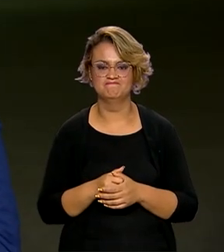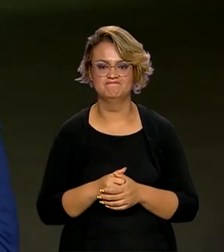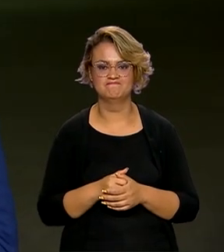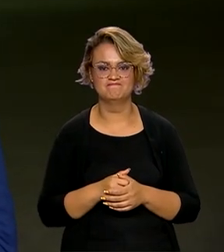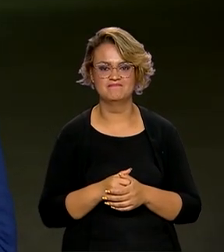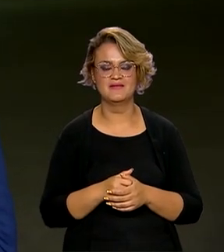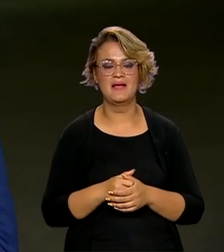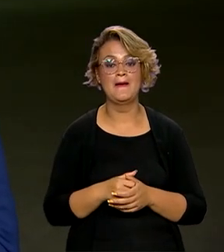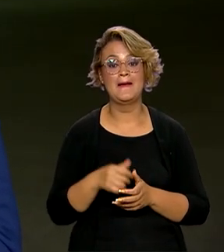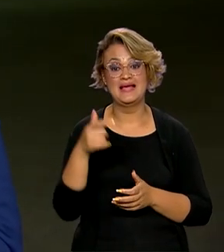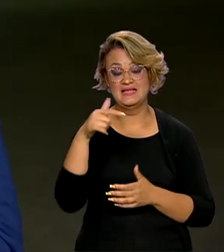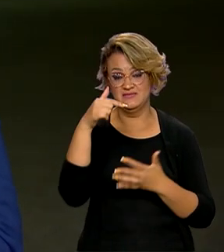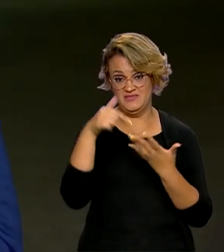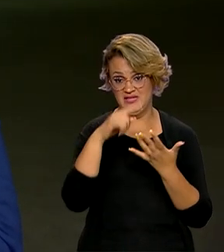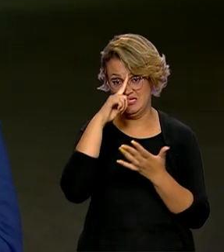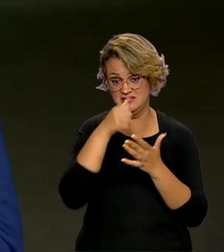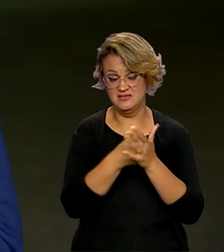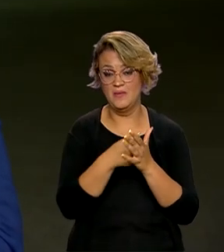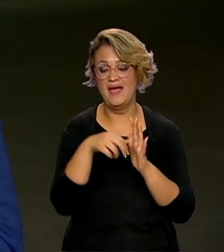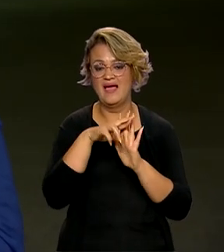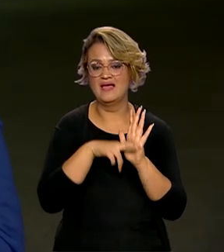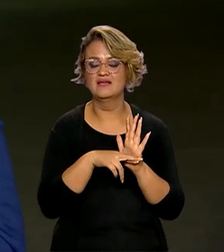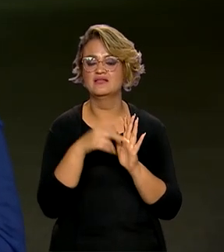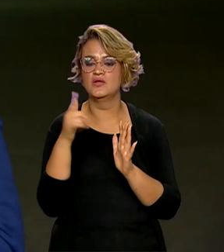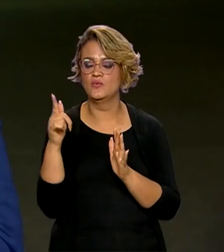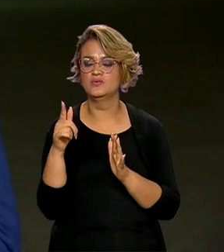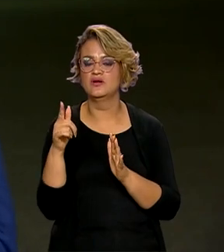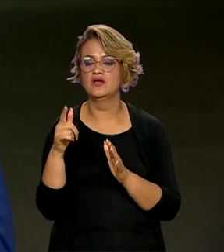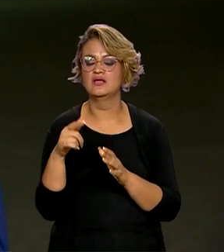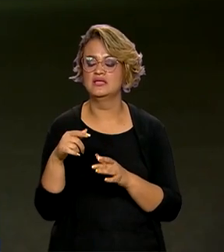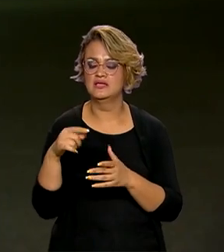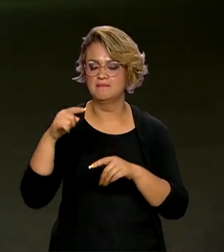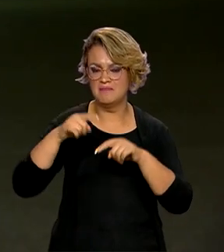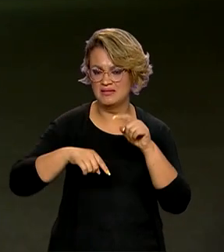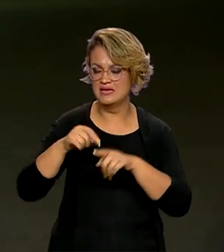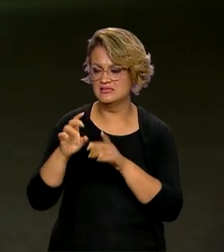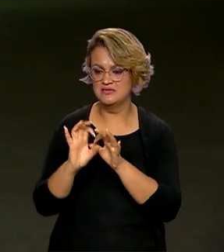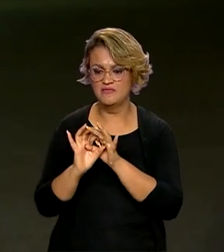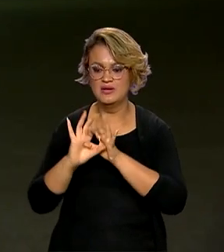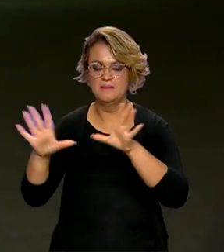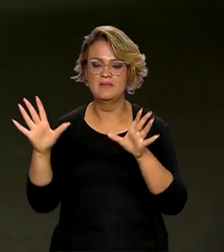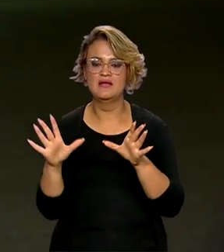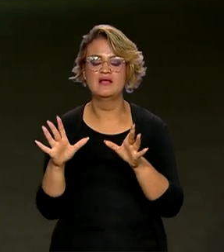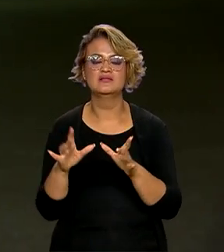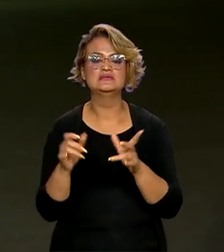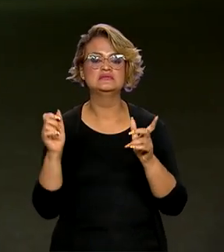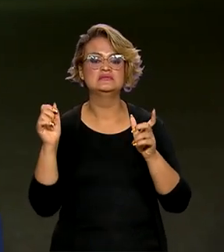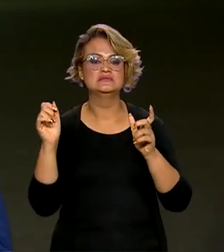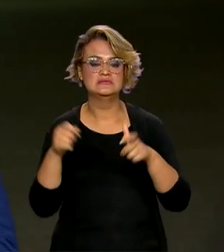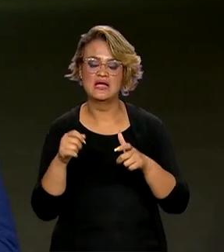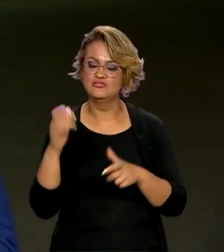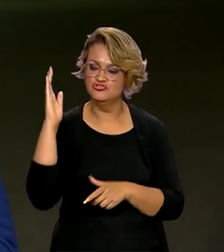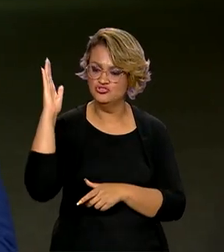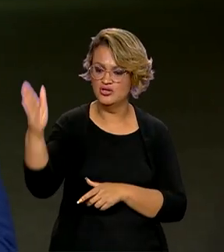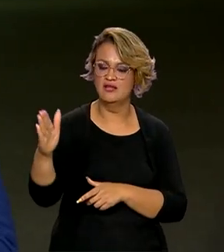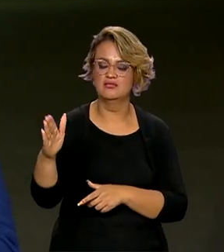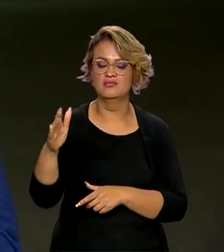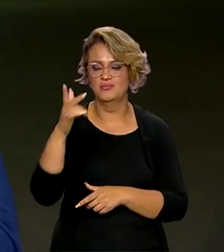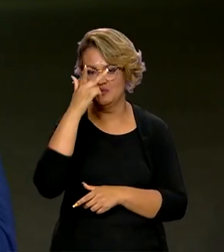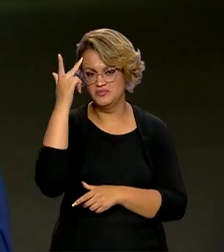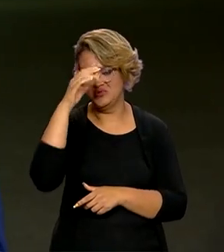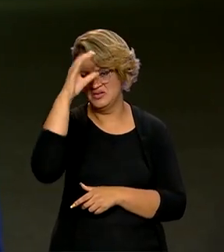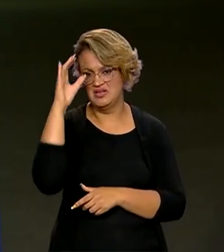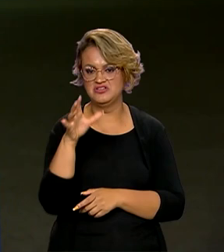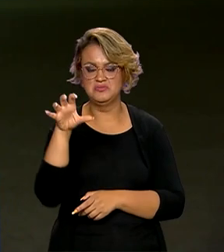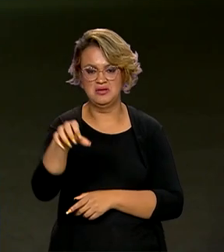Além dessas medidas, a nova regra também estabelece que as encomendas liberadas poderão seguir diretamente para os consumidores.